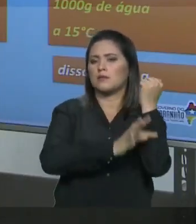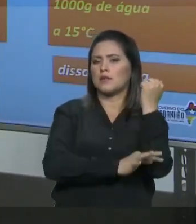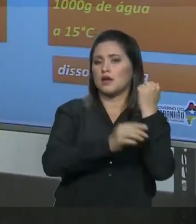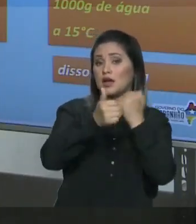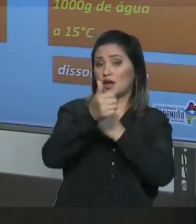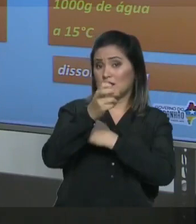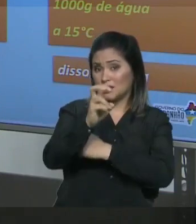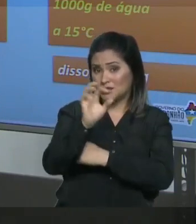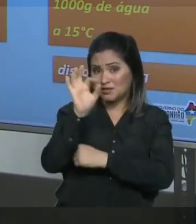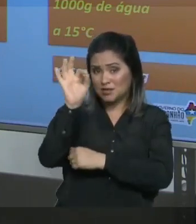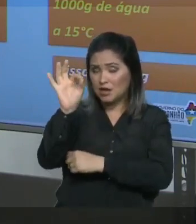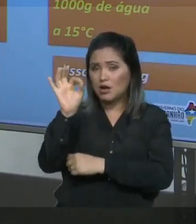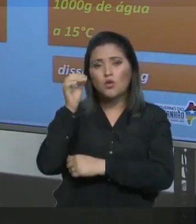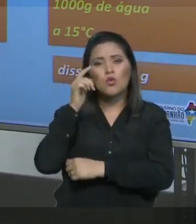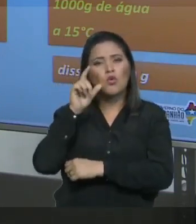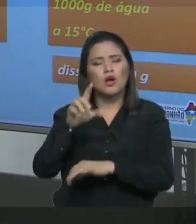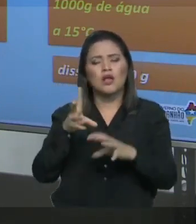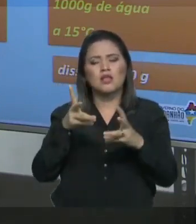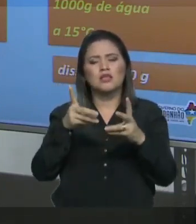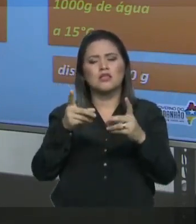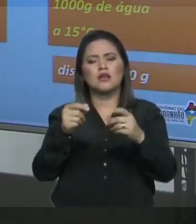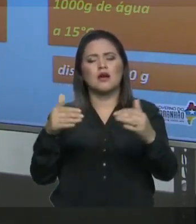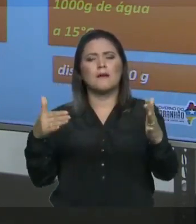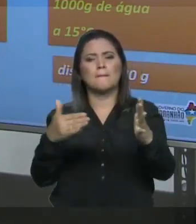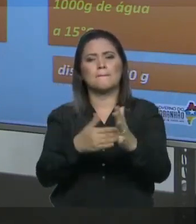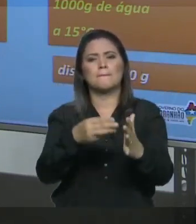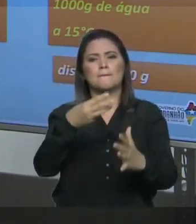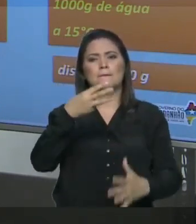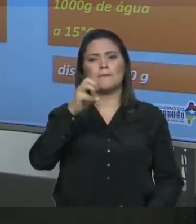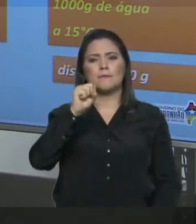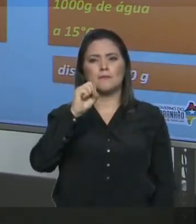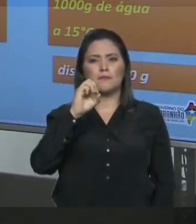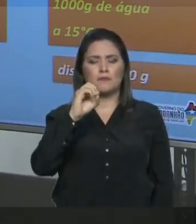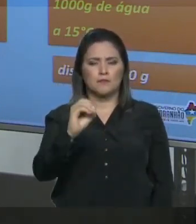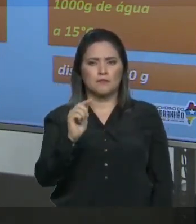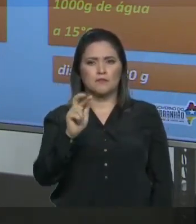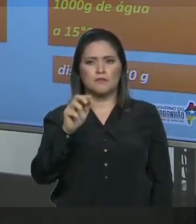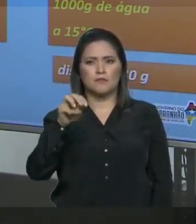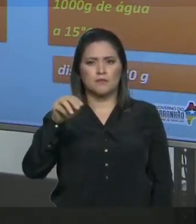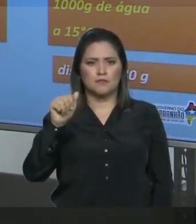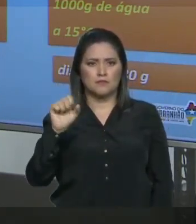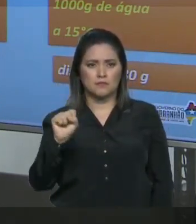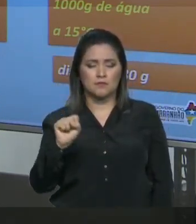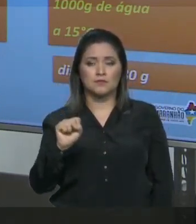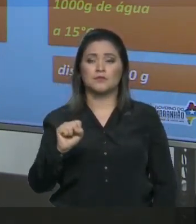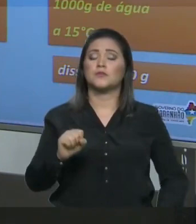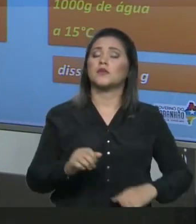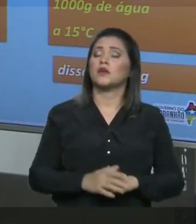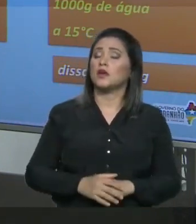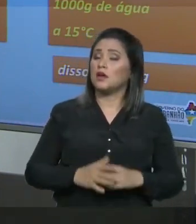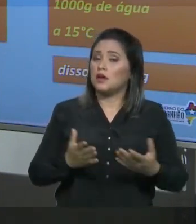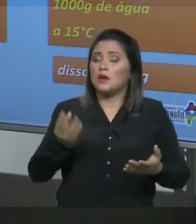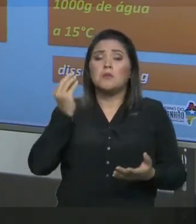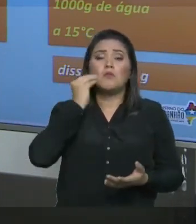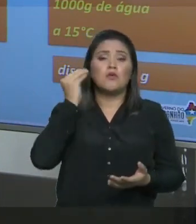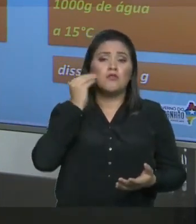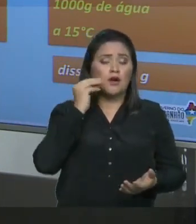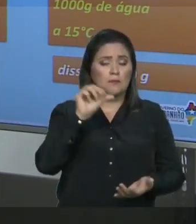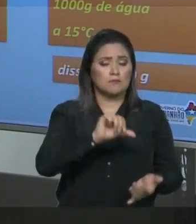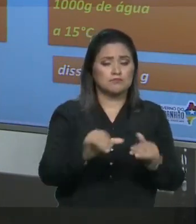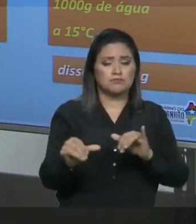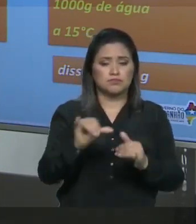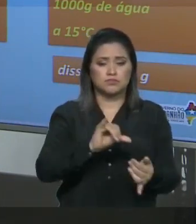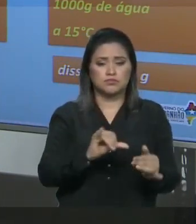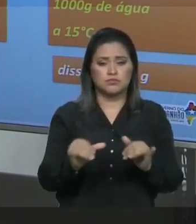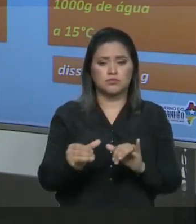sal de cozinha E a partir deste experimento eu consegui identificar uma propriedade física do sal de cozinha Que é